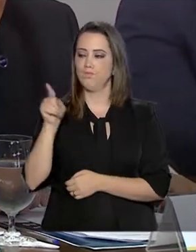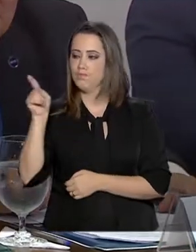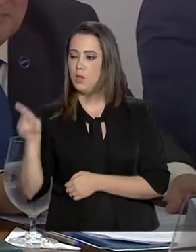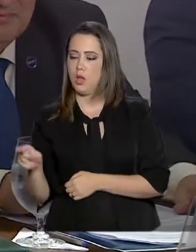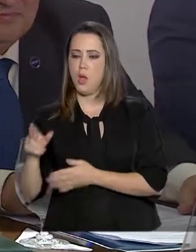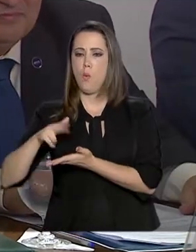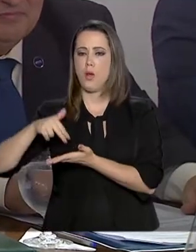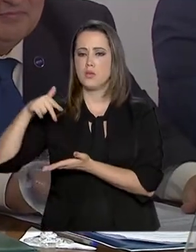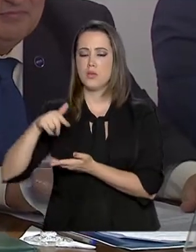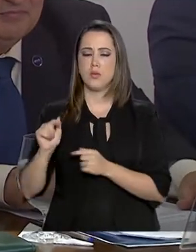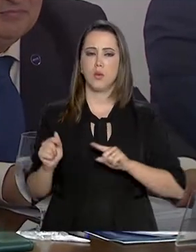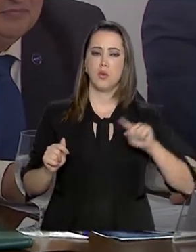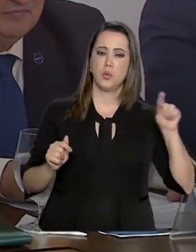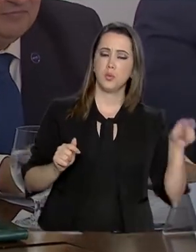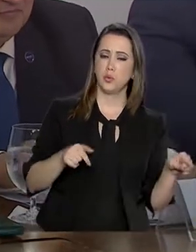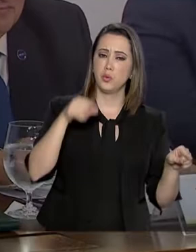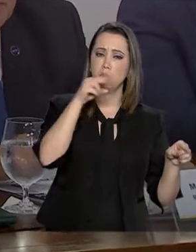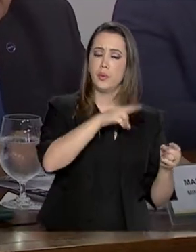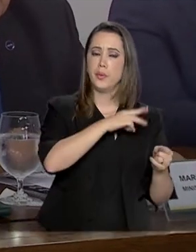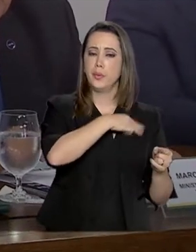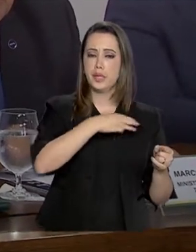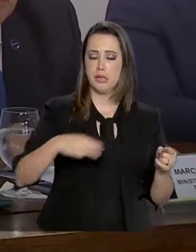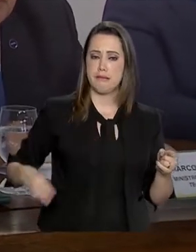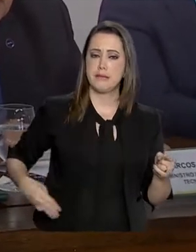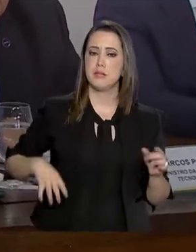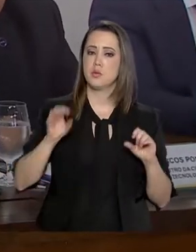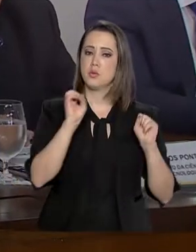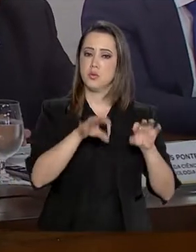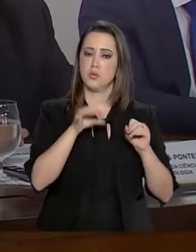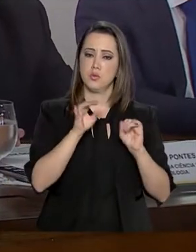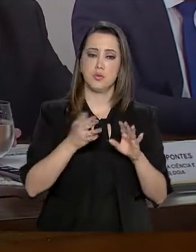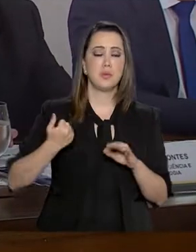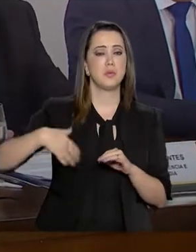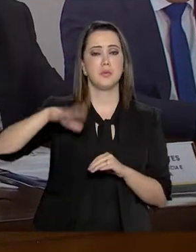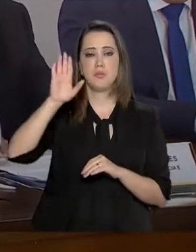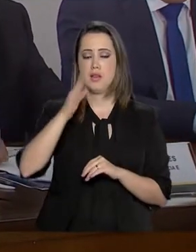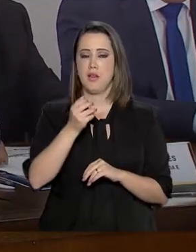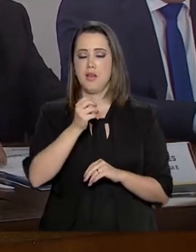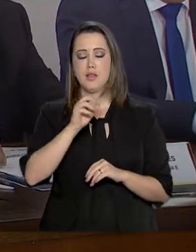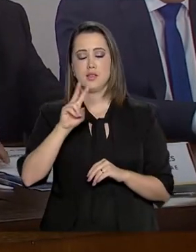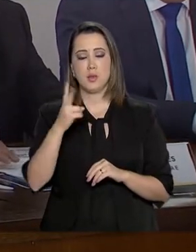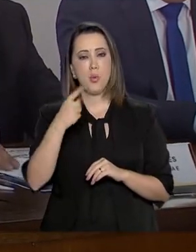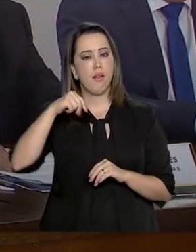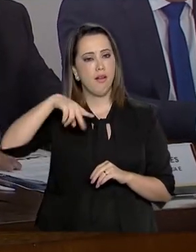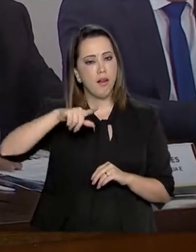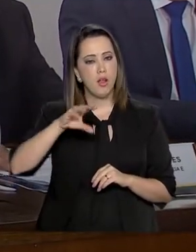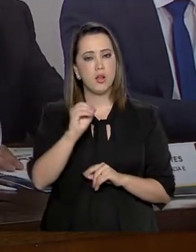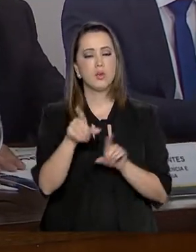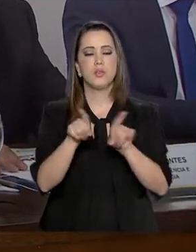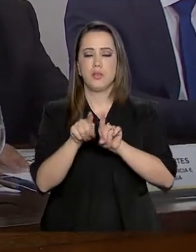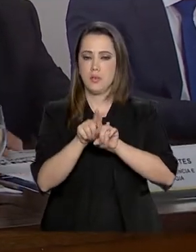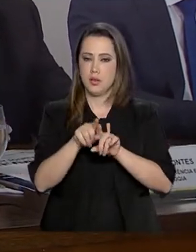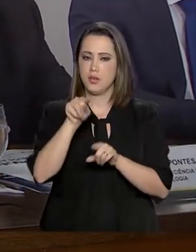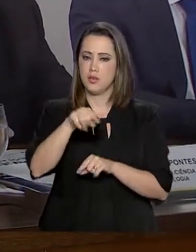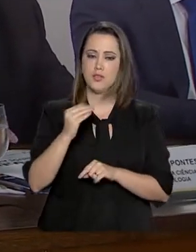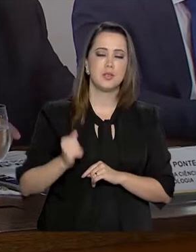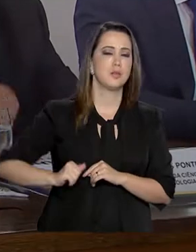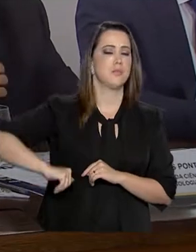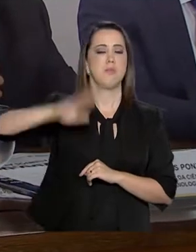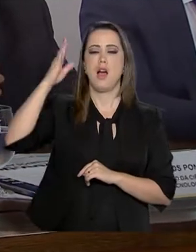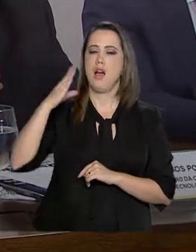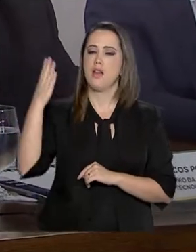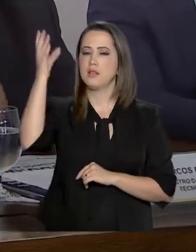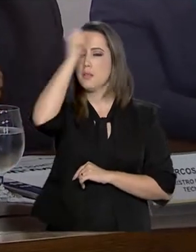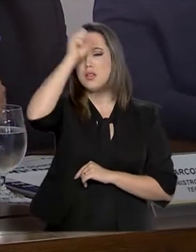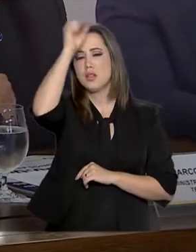o nosso ministro da Educação aqui, o Abram, e mais que o Jair Heleno também. Os senhores, com toda certeza, serão muito mais